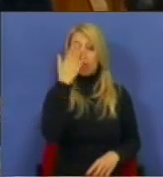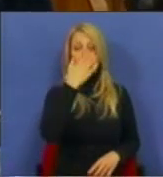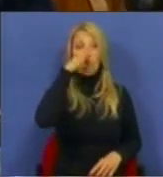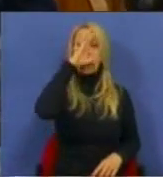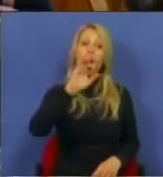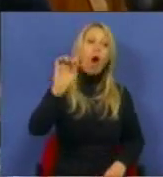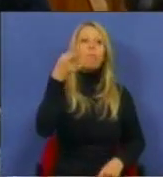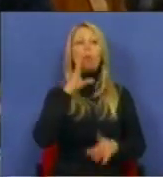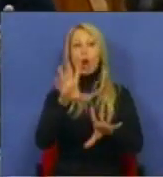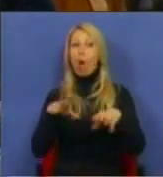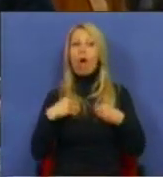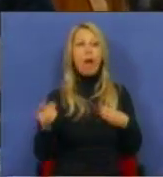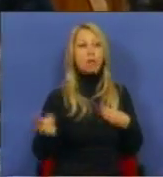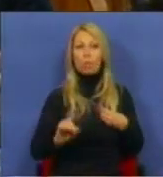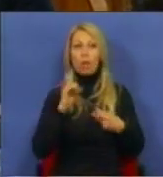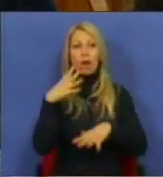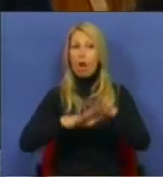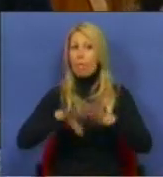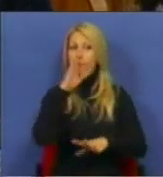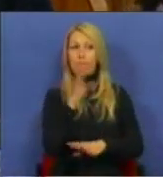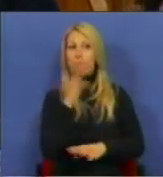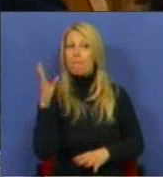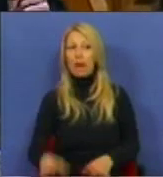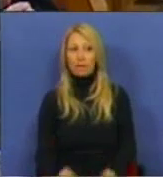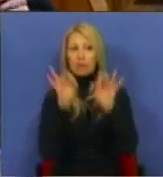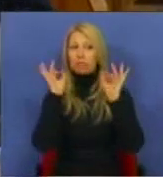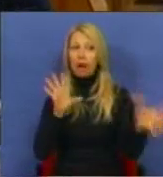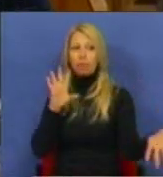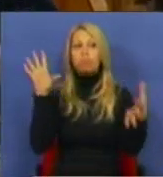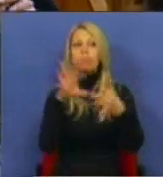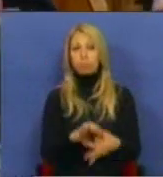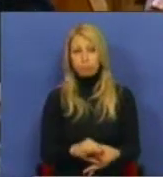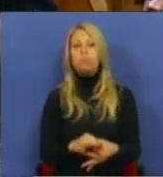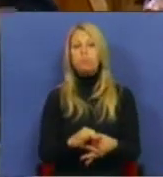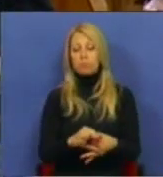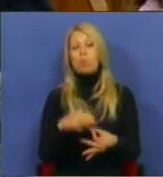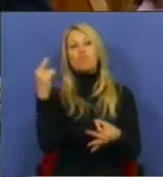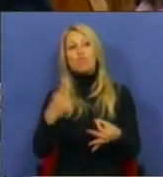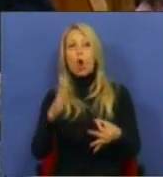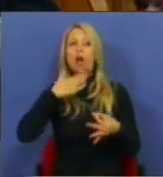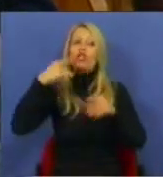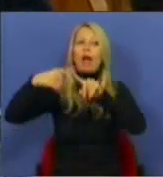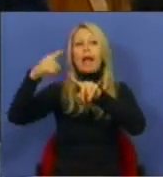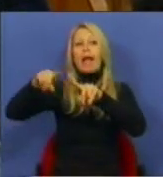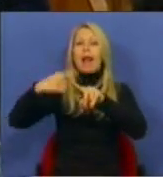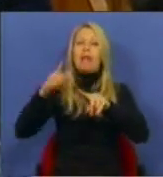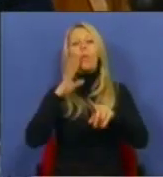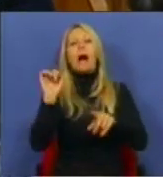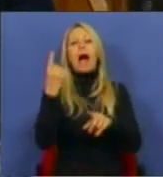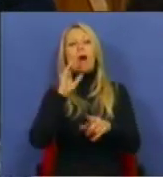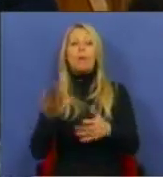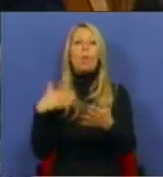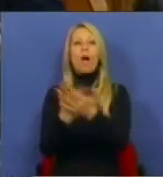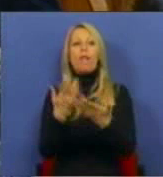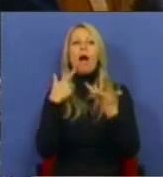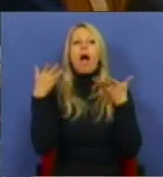Estado a garantia de concessão destes auxílios e recorrendo ao crédito como instrumento mais célebre para socorrer as próximas